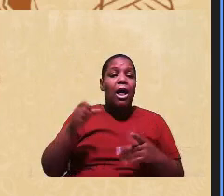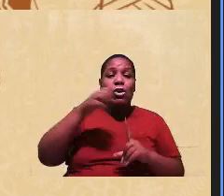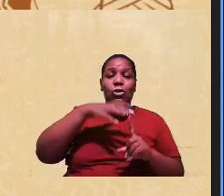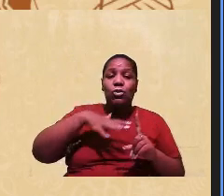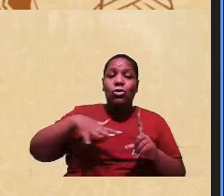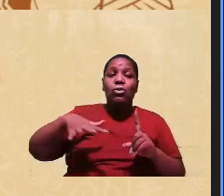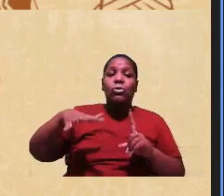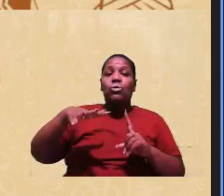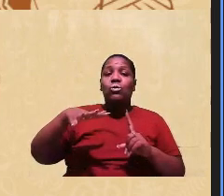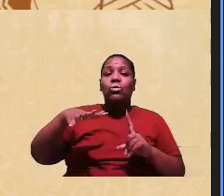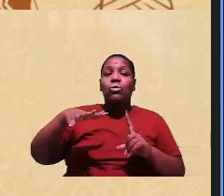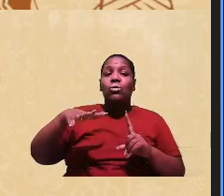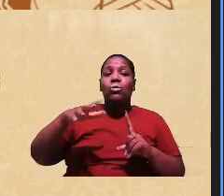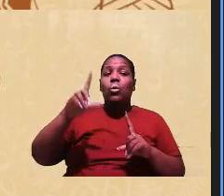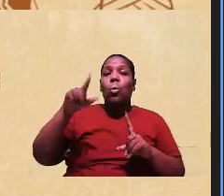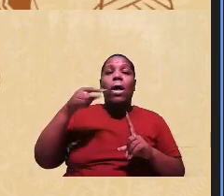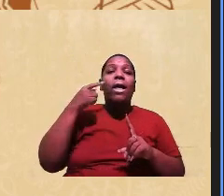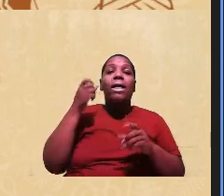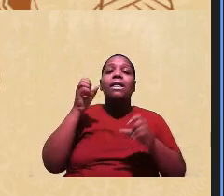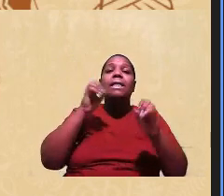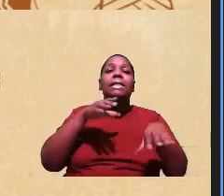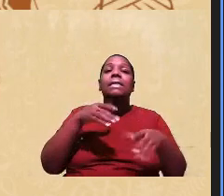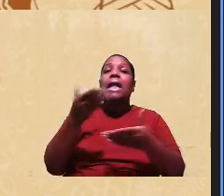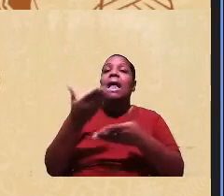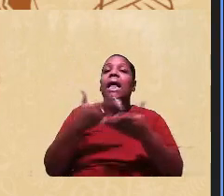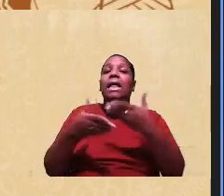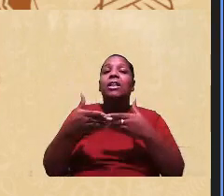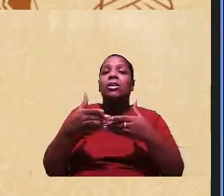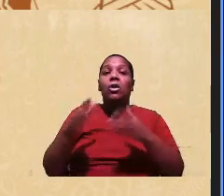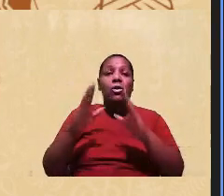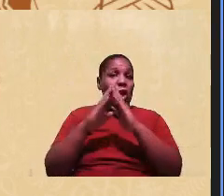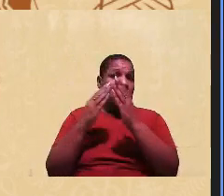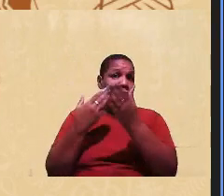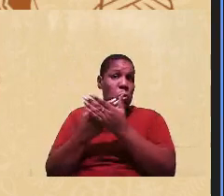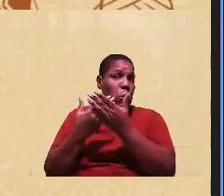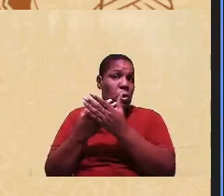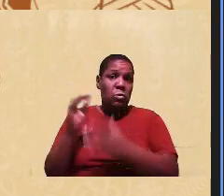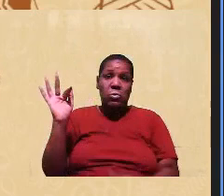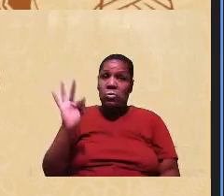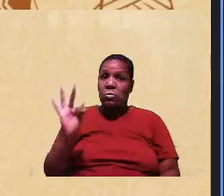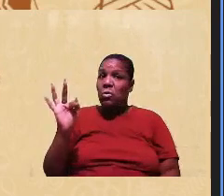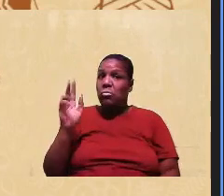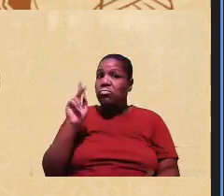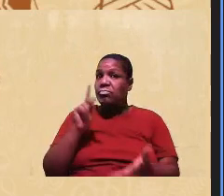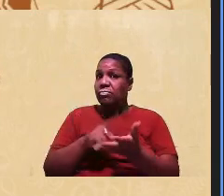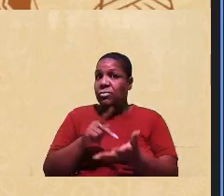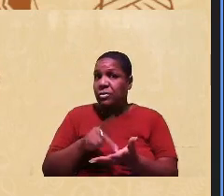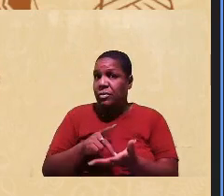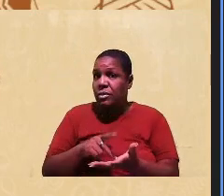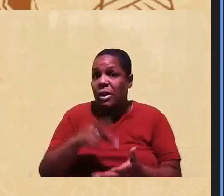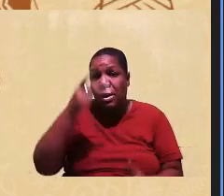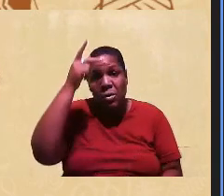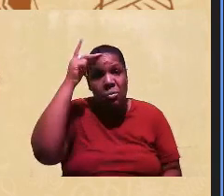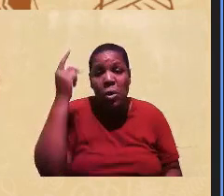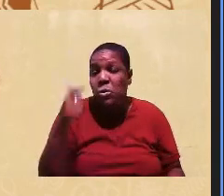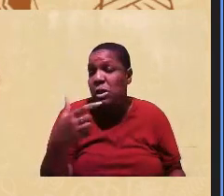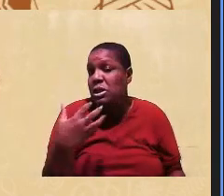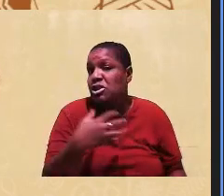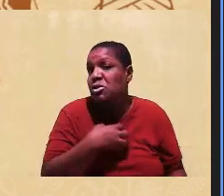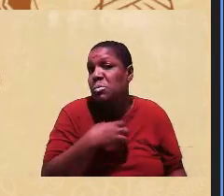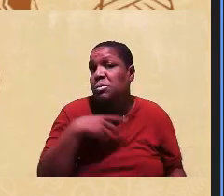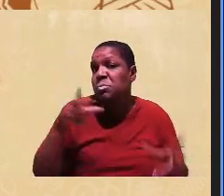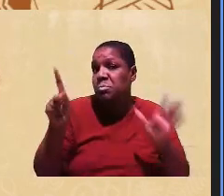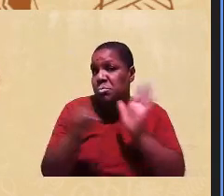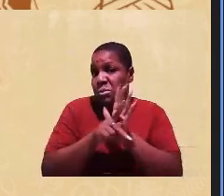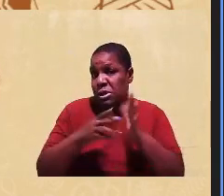que não ensina relações sociais na escola nem nas universidades de forma efetiva? Que as pessoas não têm sentimento de pertença?